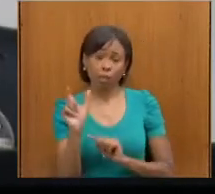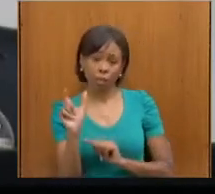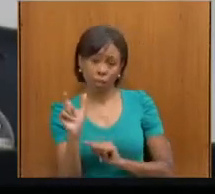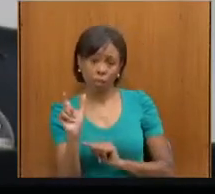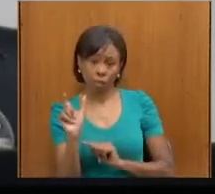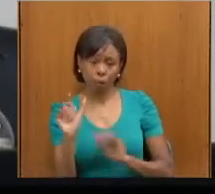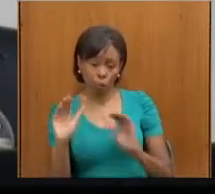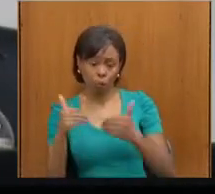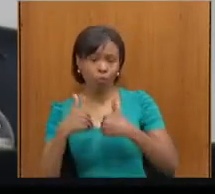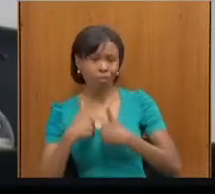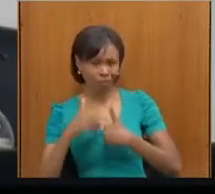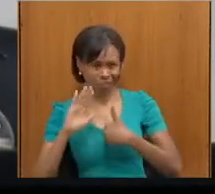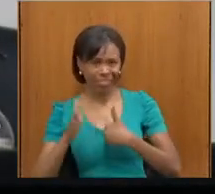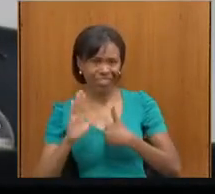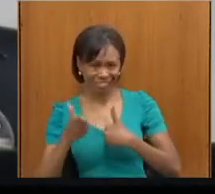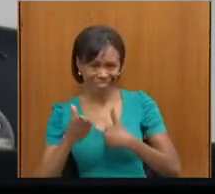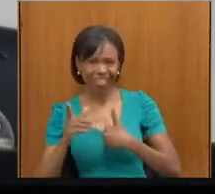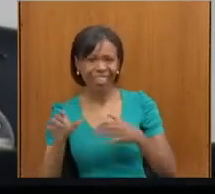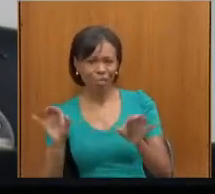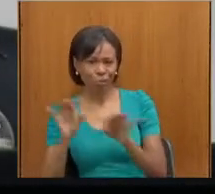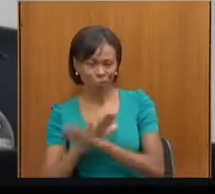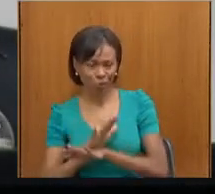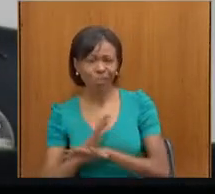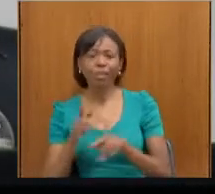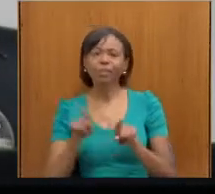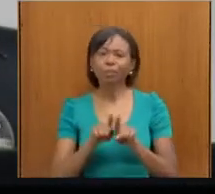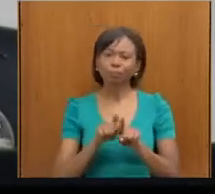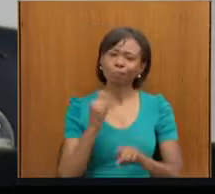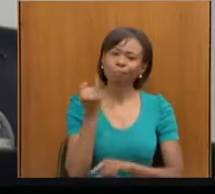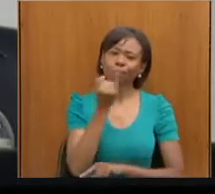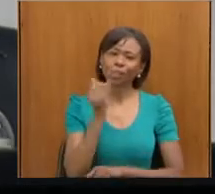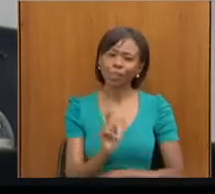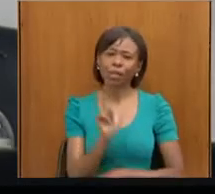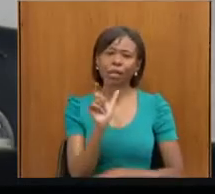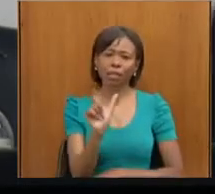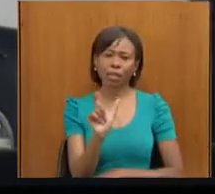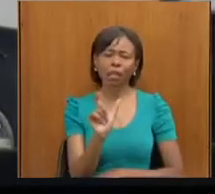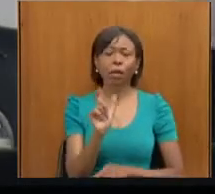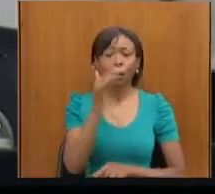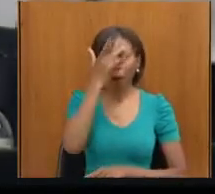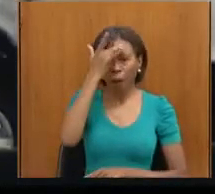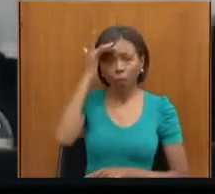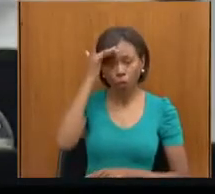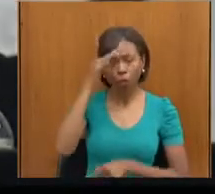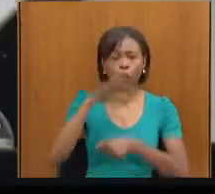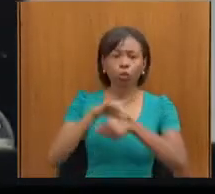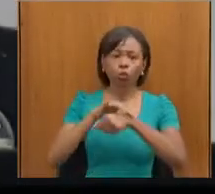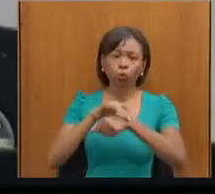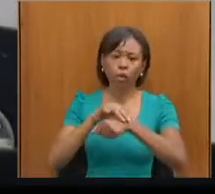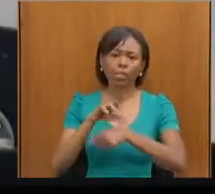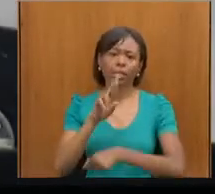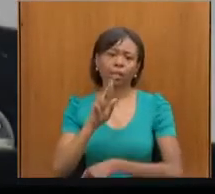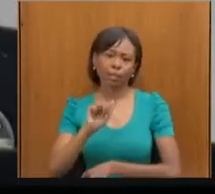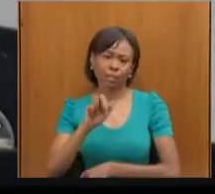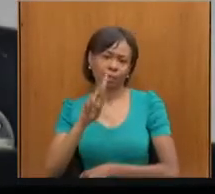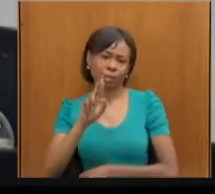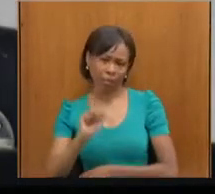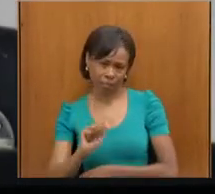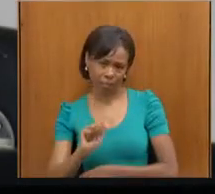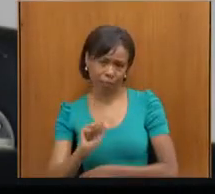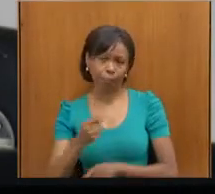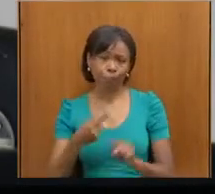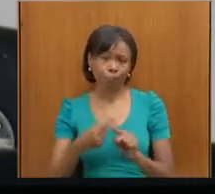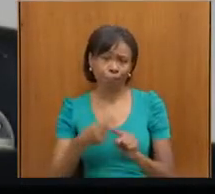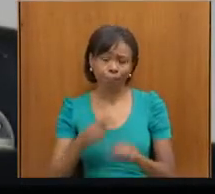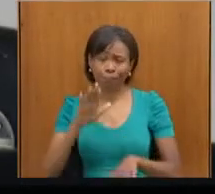autismo, é importante também a gente ter, Cláudio, essa carteirinha da pessoa com doença rara, porque muitas vezes uma doença rara ela